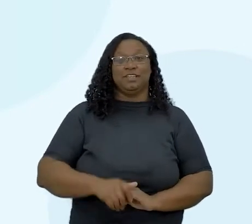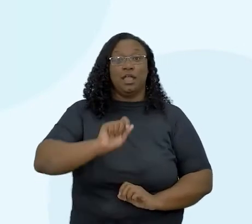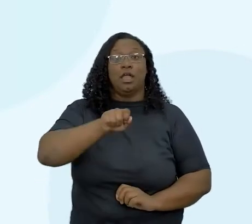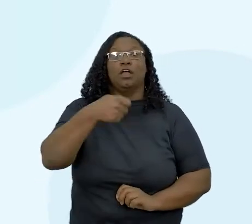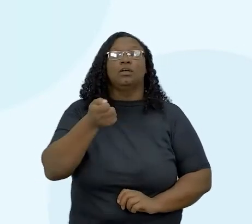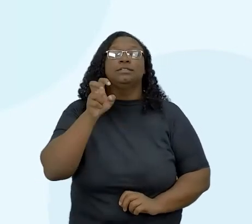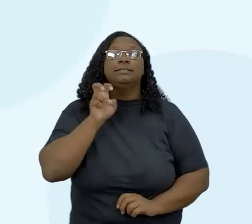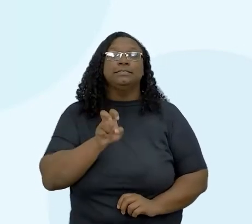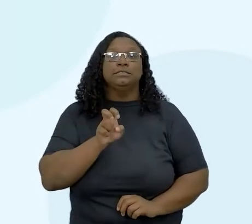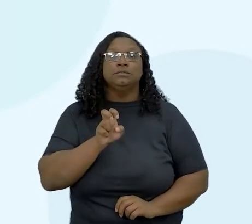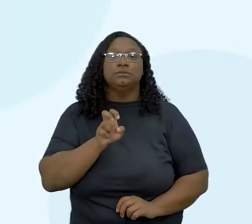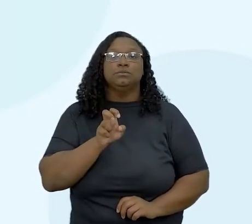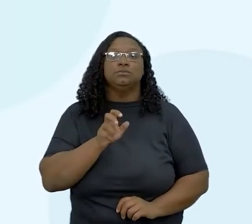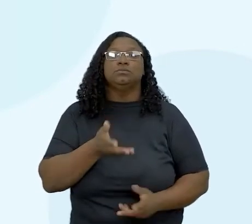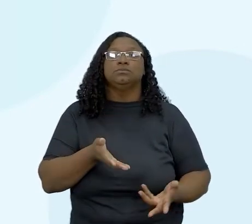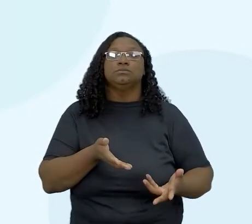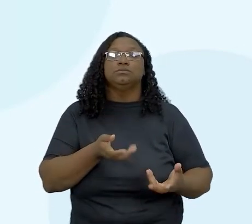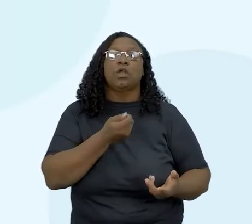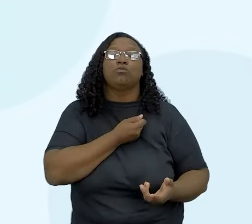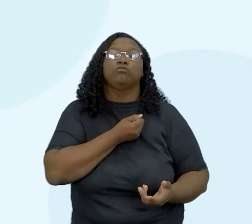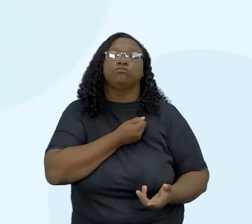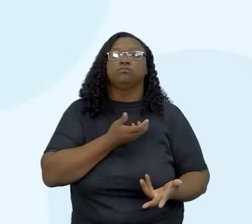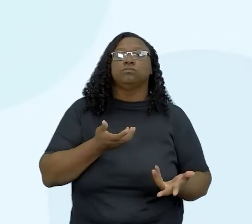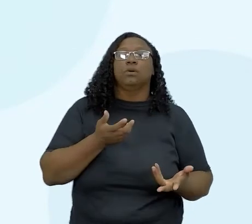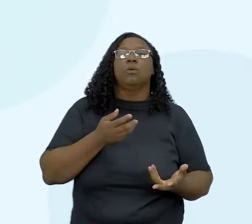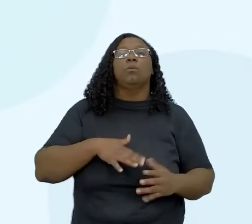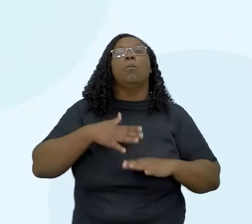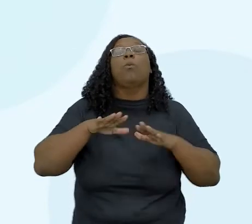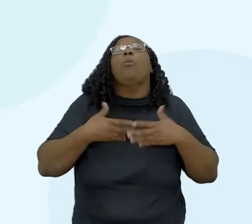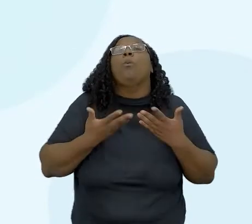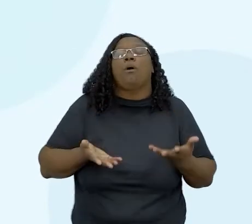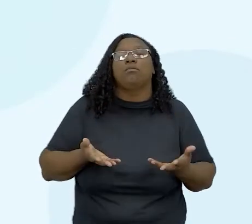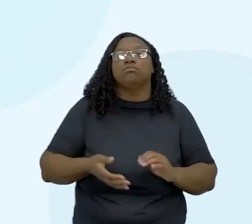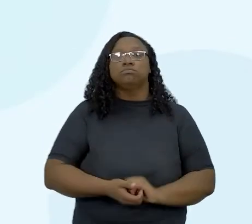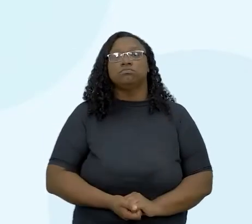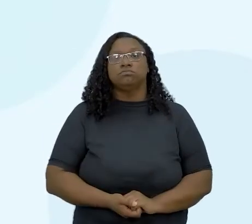5. Qual que você acha que é o seu maior potencial aí dessas características?